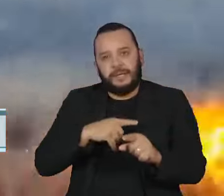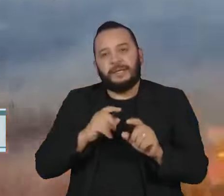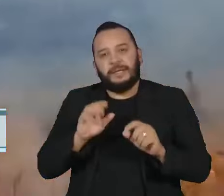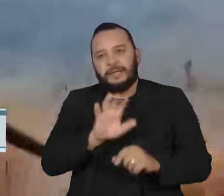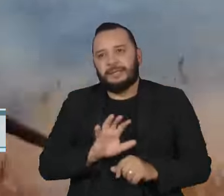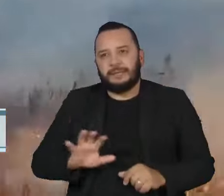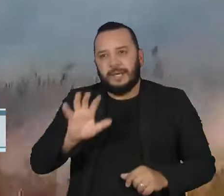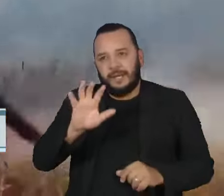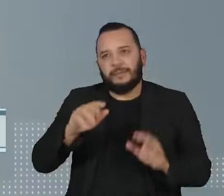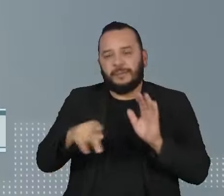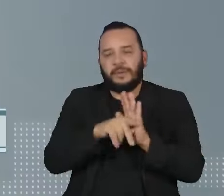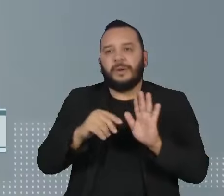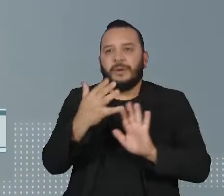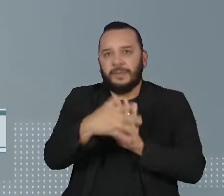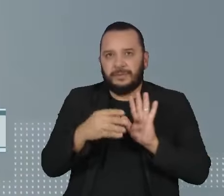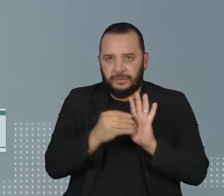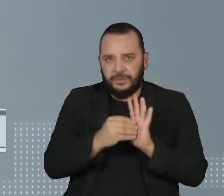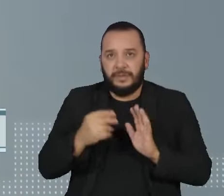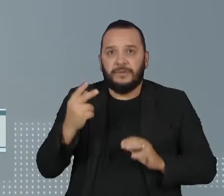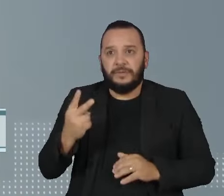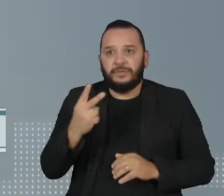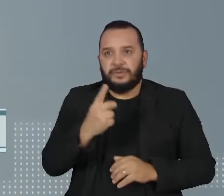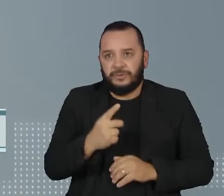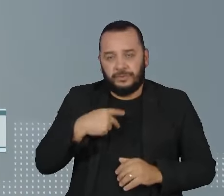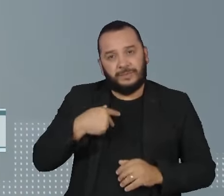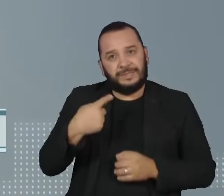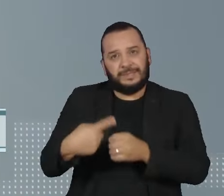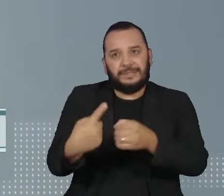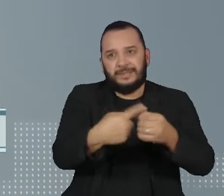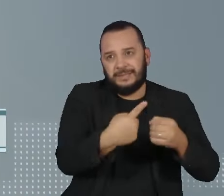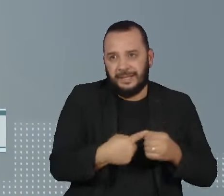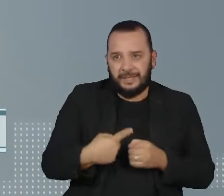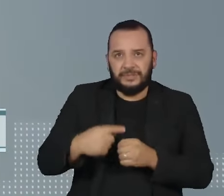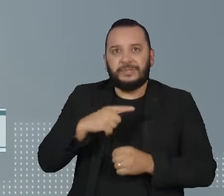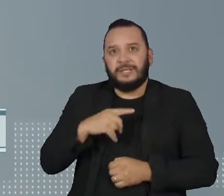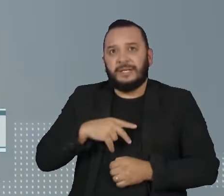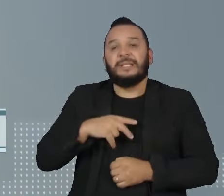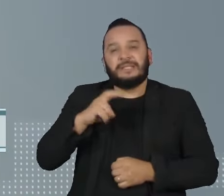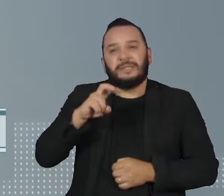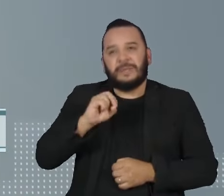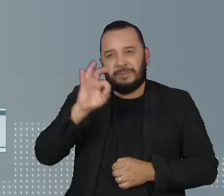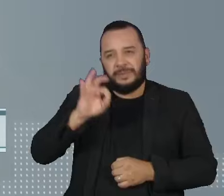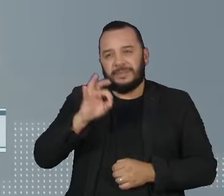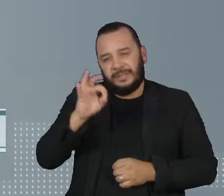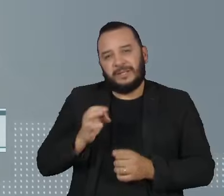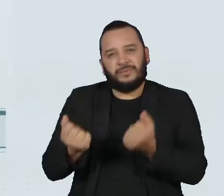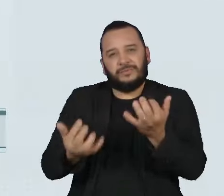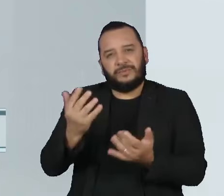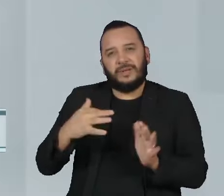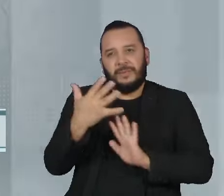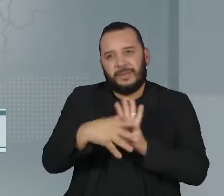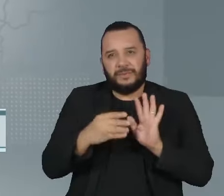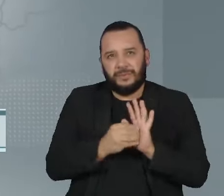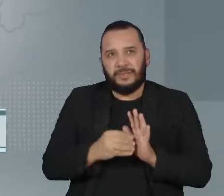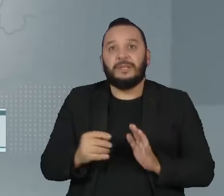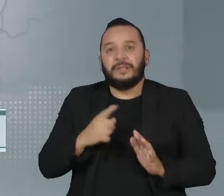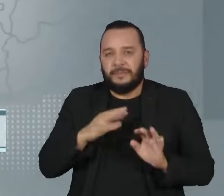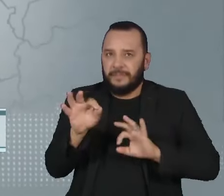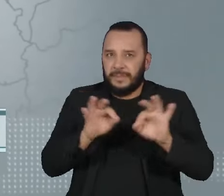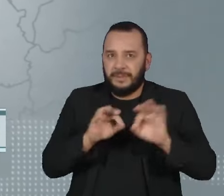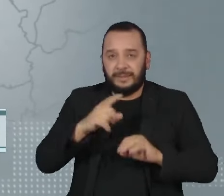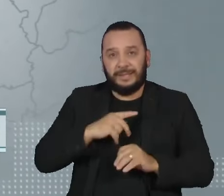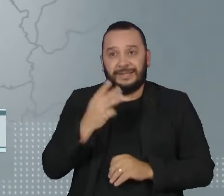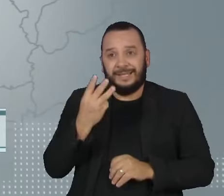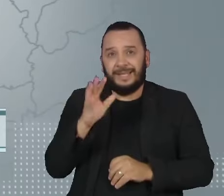integram a região amazônica. 21 municípios concentram metade dos incêndios na Amazônia Legal. O plano abrange